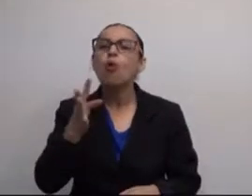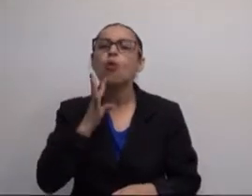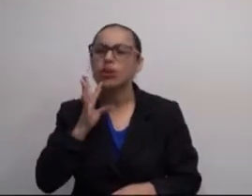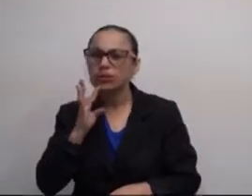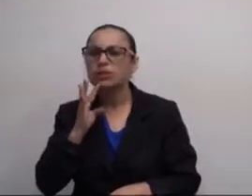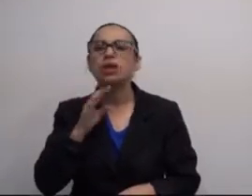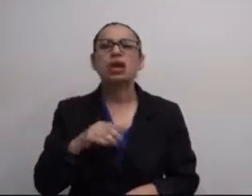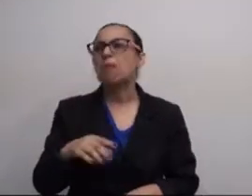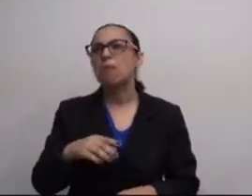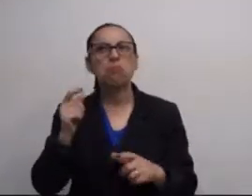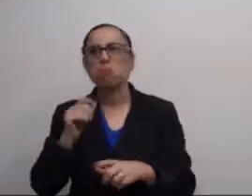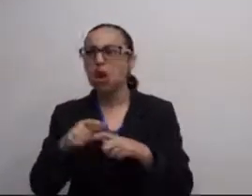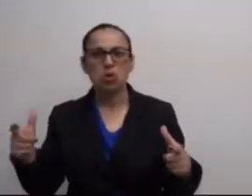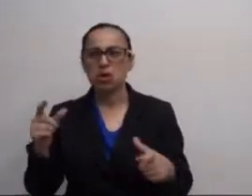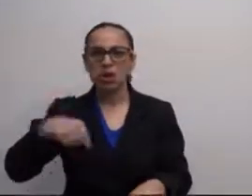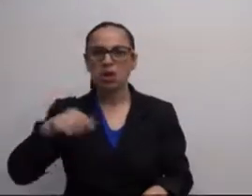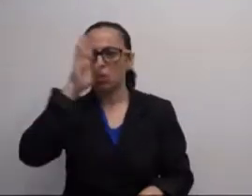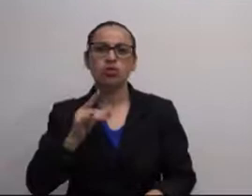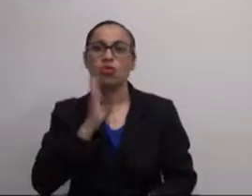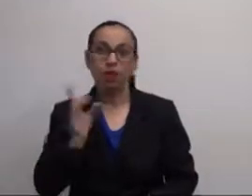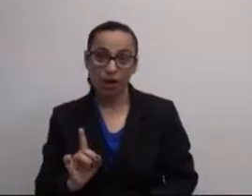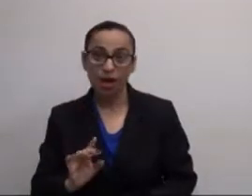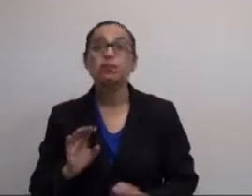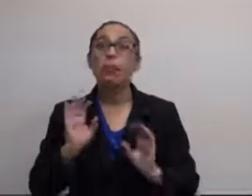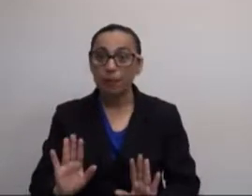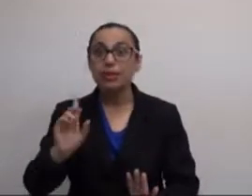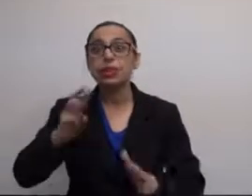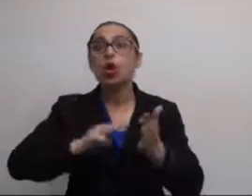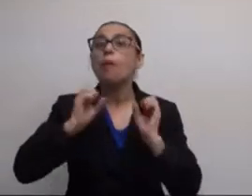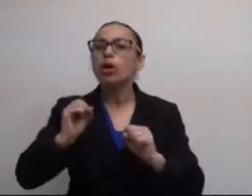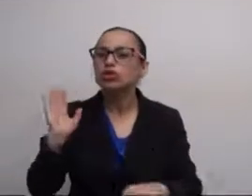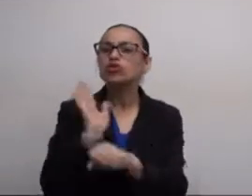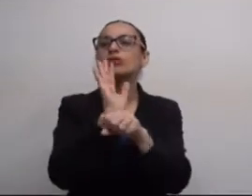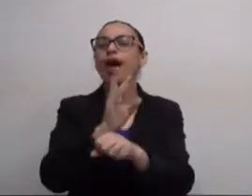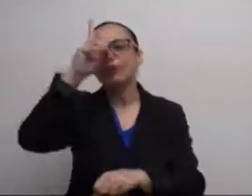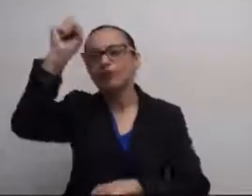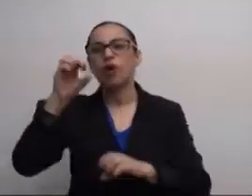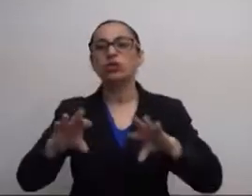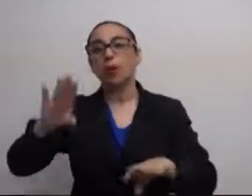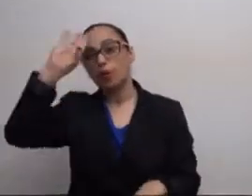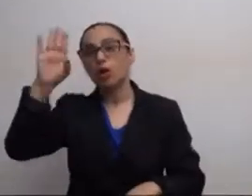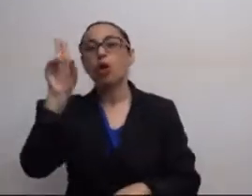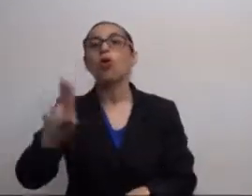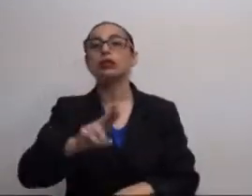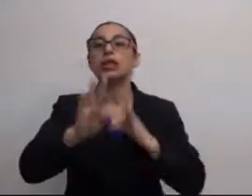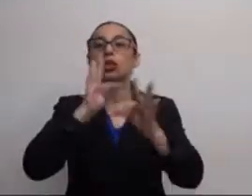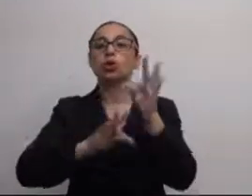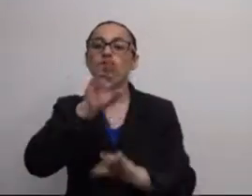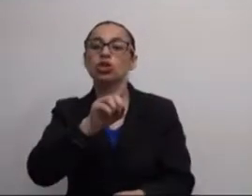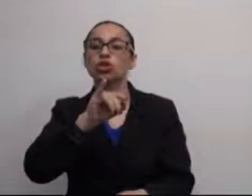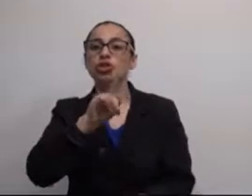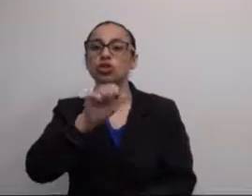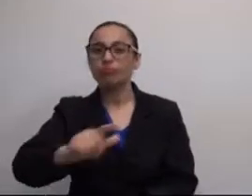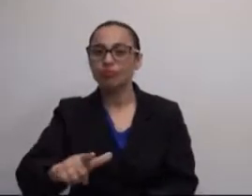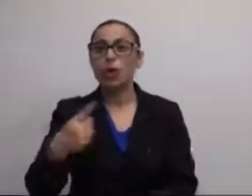é importante dizer que o morro, apesar de pouquíssimo conhecido ou praticamente desconhecido no Brasil, é uma metodologia que pode agregar